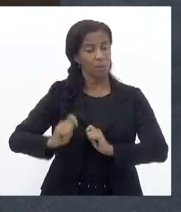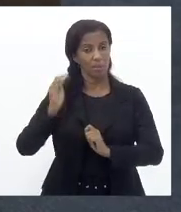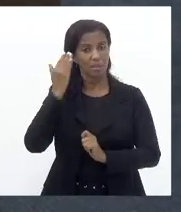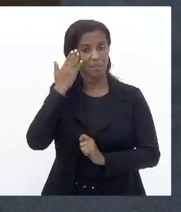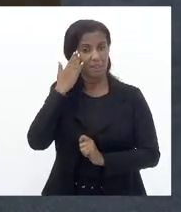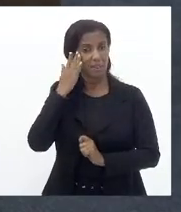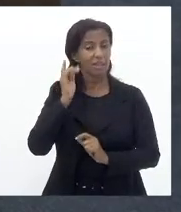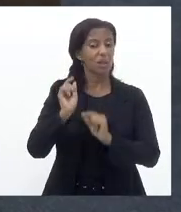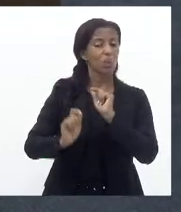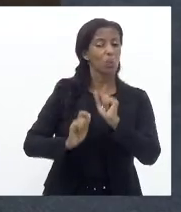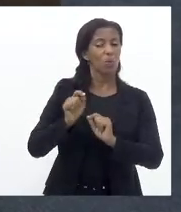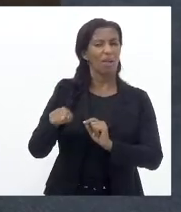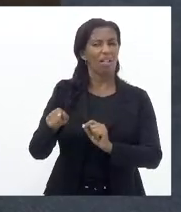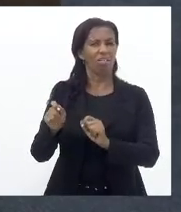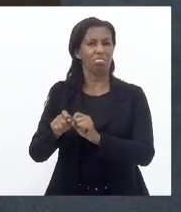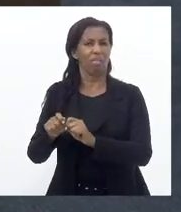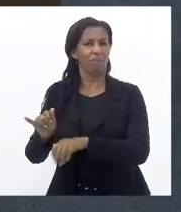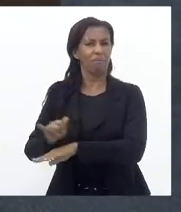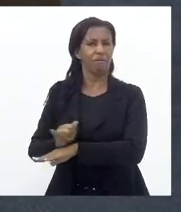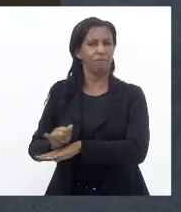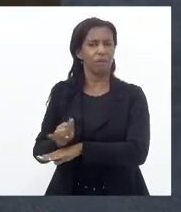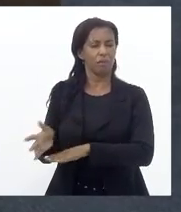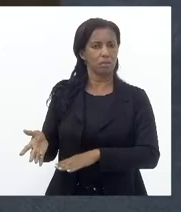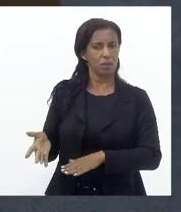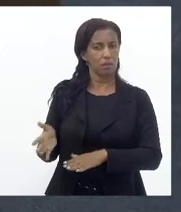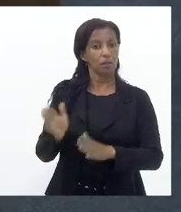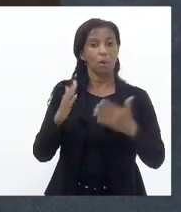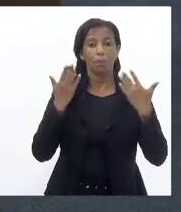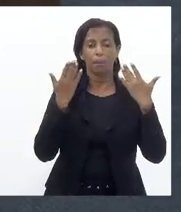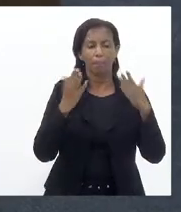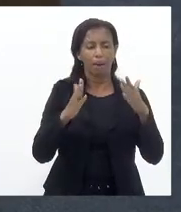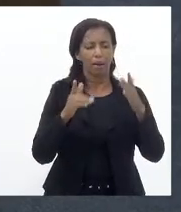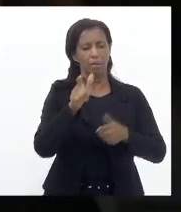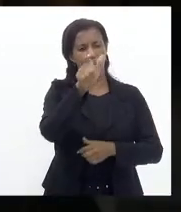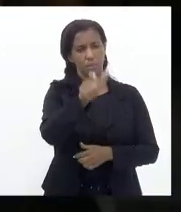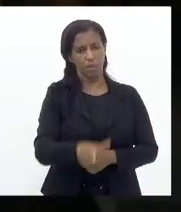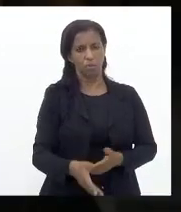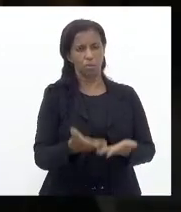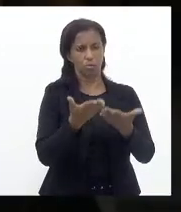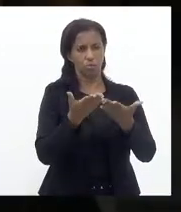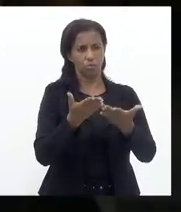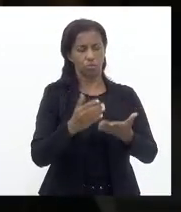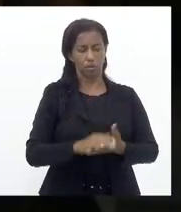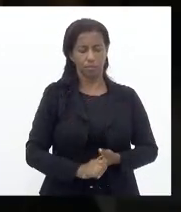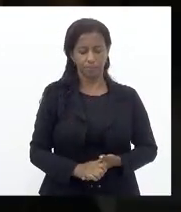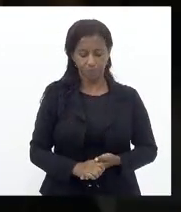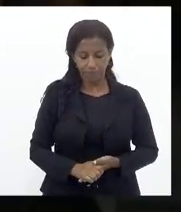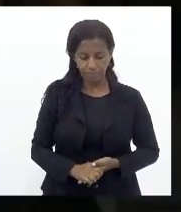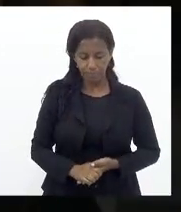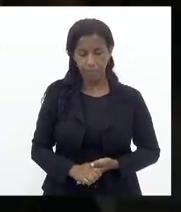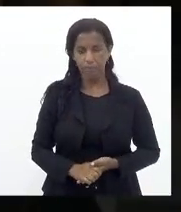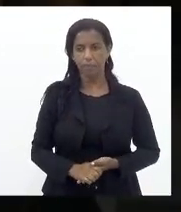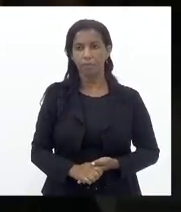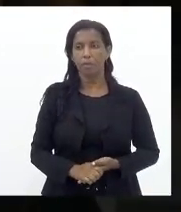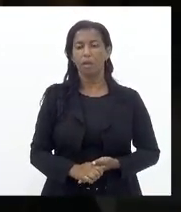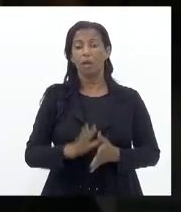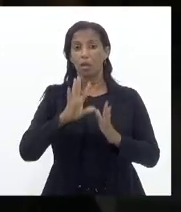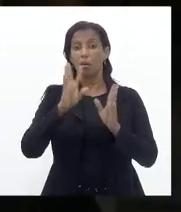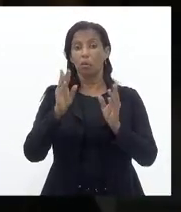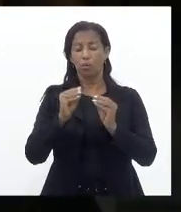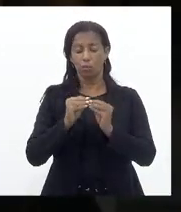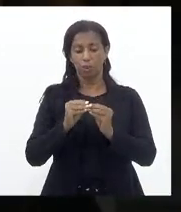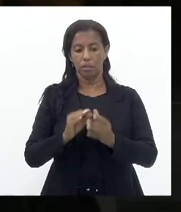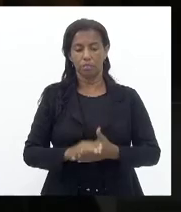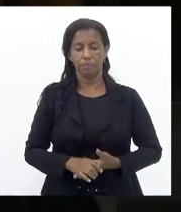Aquilo ali Que eles querem introduzir Mas tem meu apoio E parabéns E pela tua postura Muito obrigado Deputada Tia Ju Concluindo agora